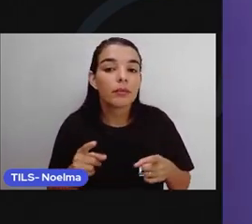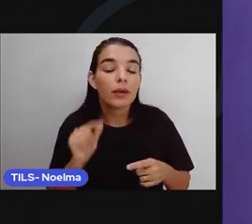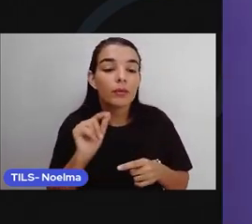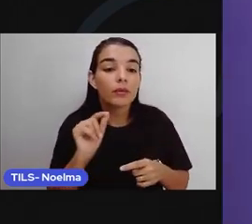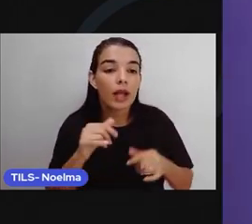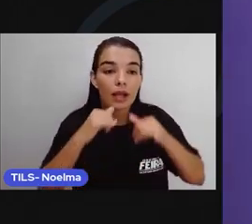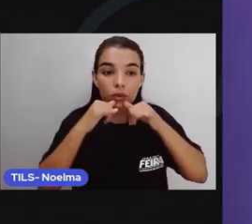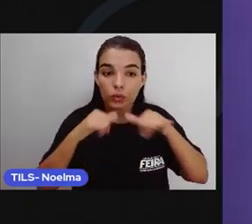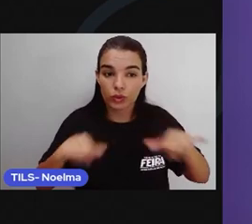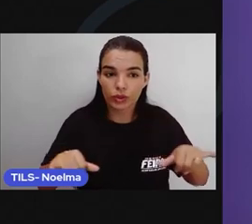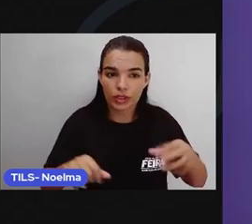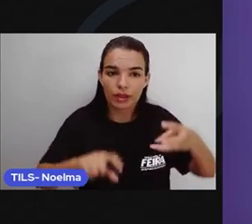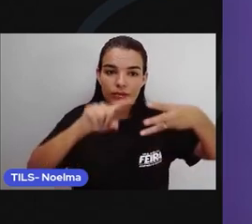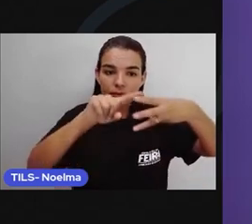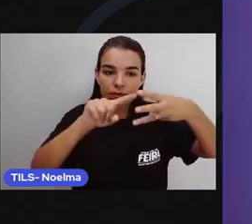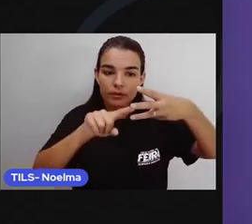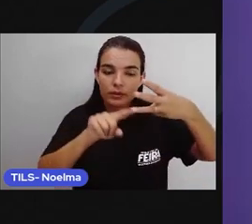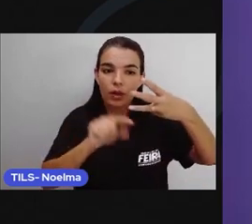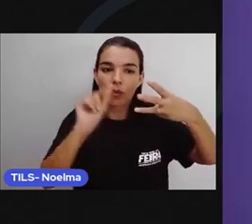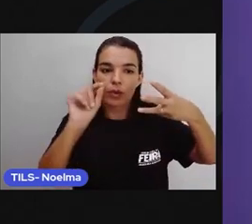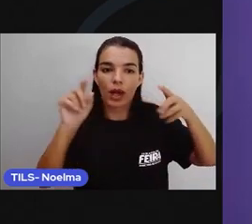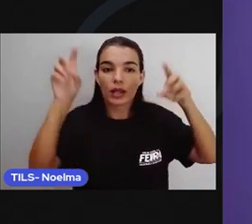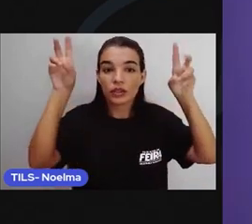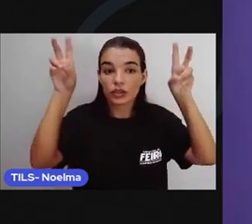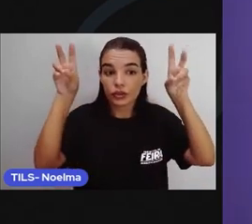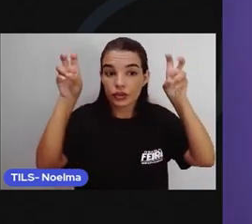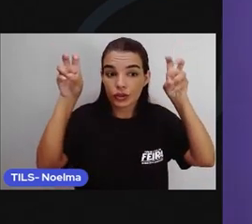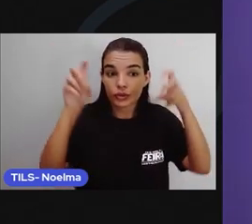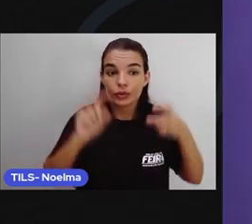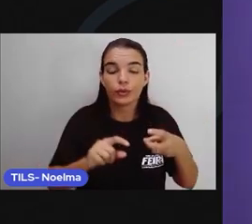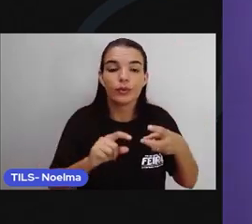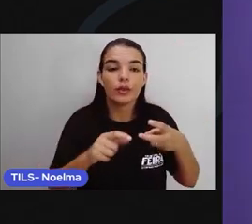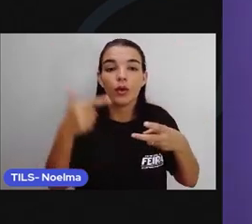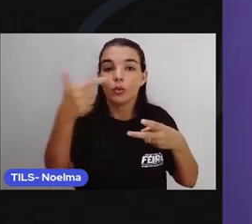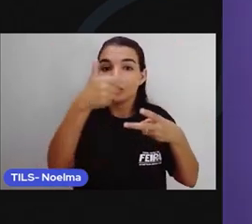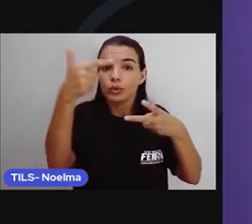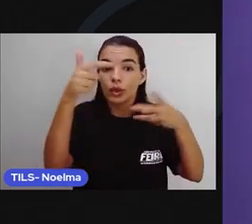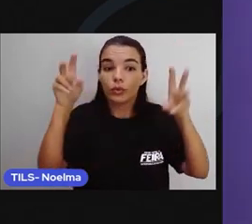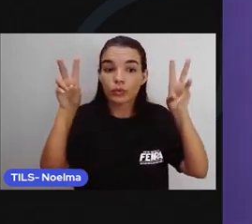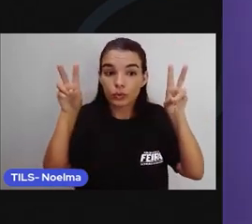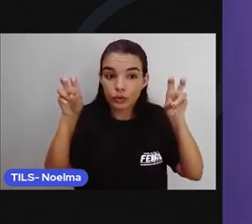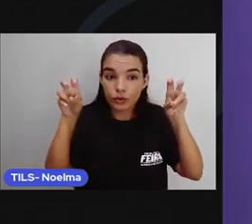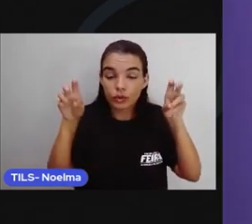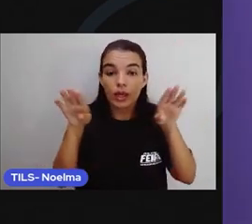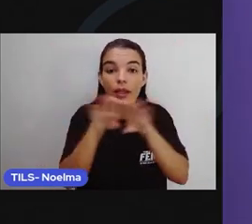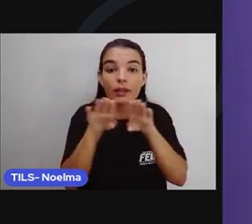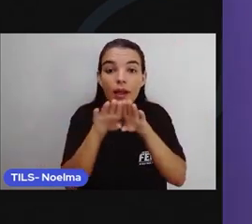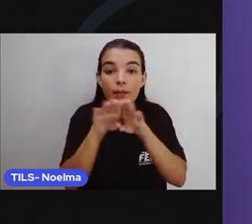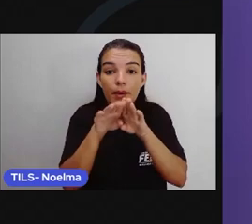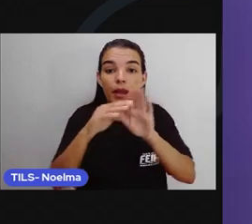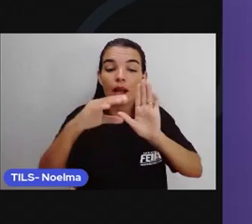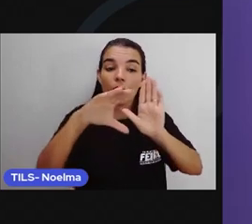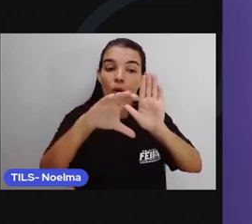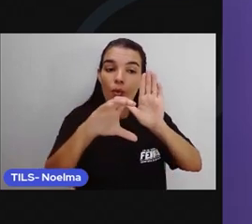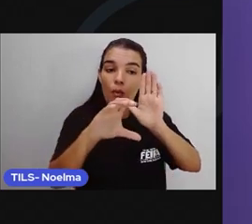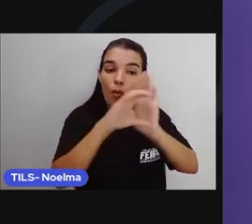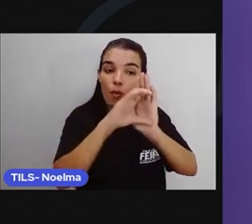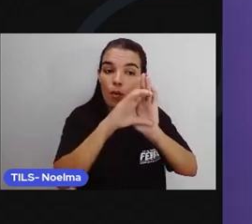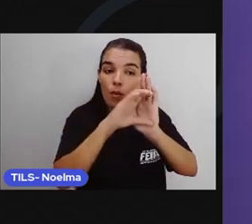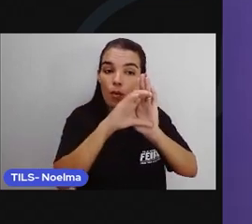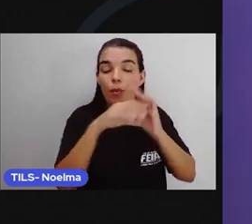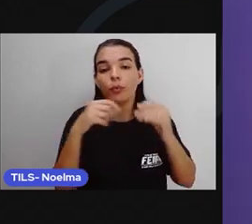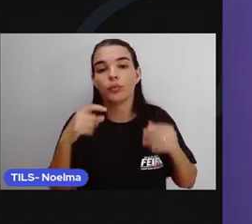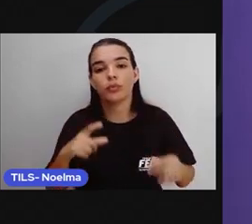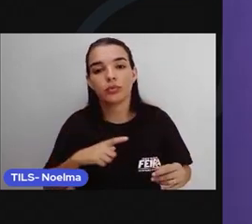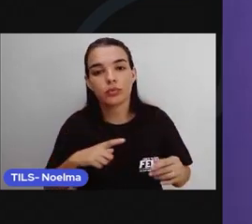três partes, título, subtítulo e corpo do texto. Claro que notícias mais curtas não costumam ter